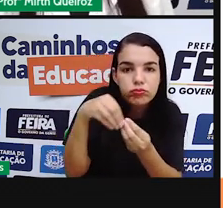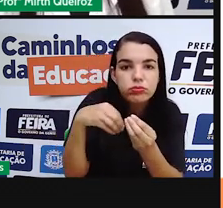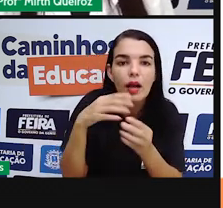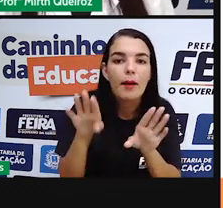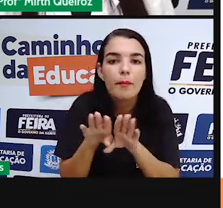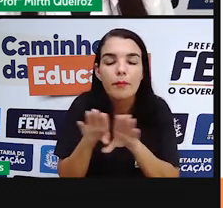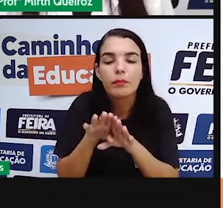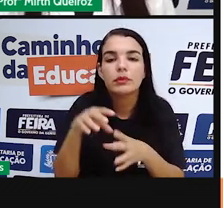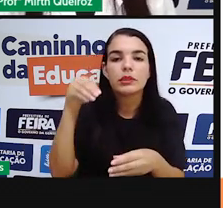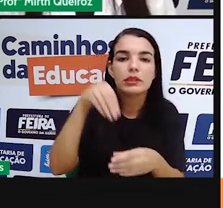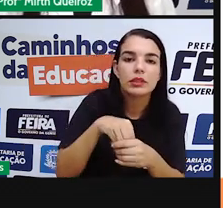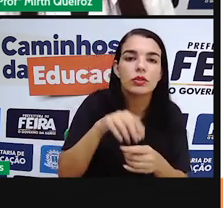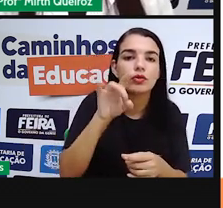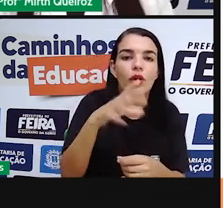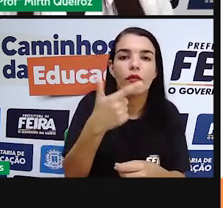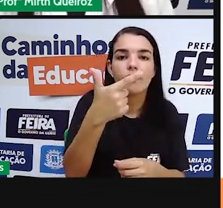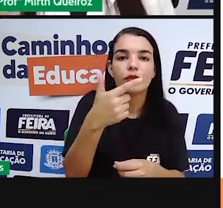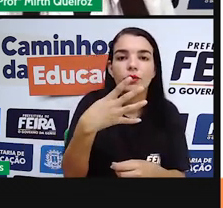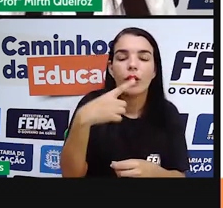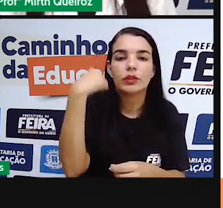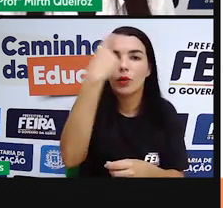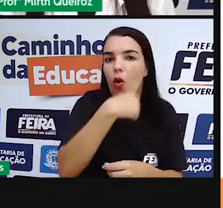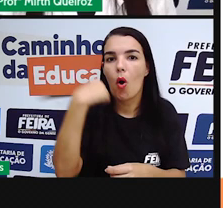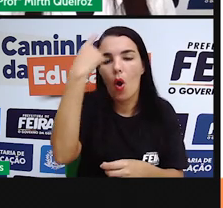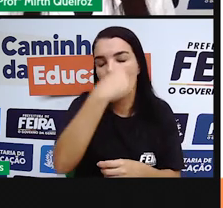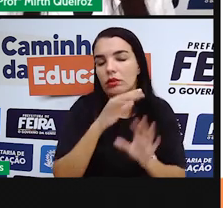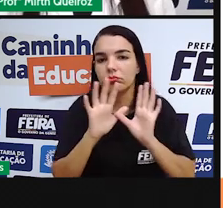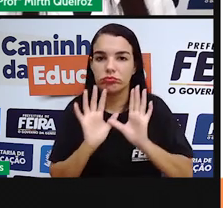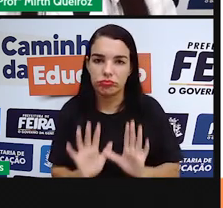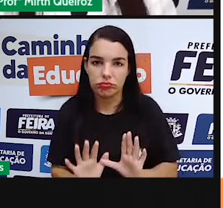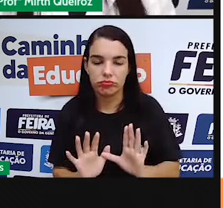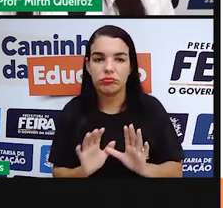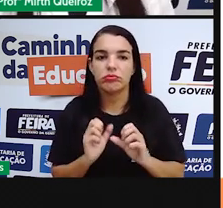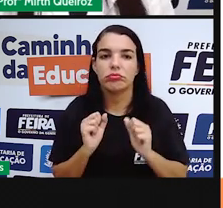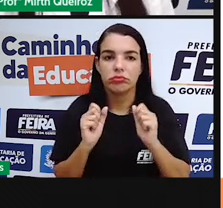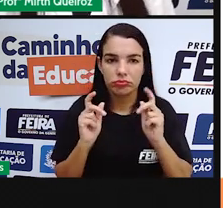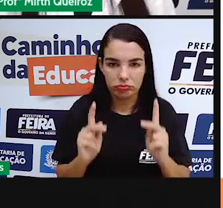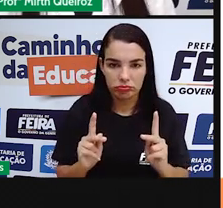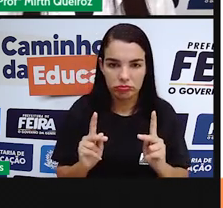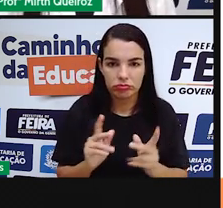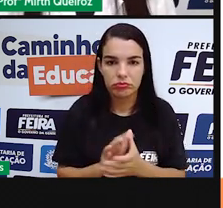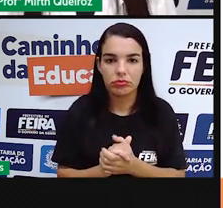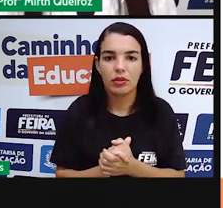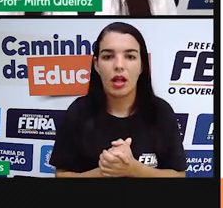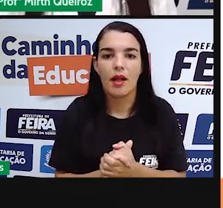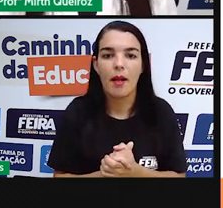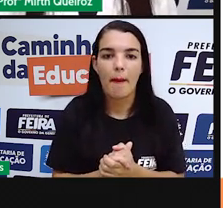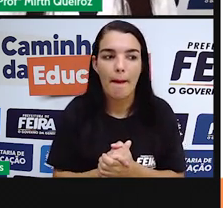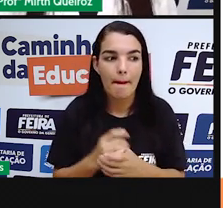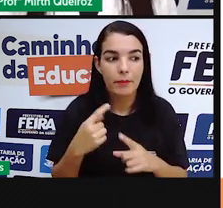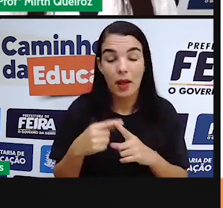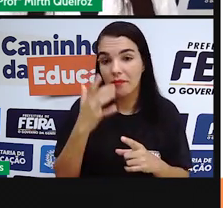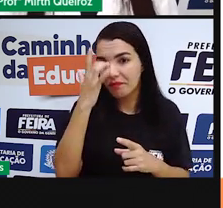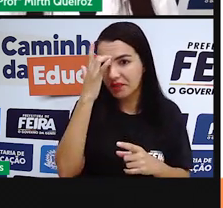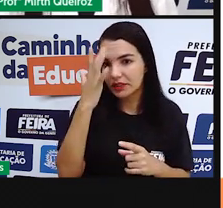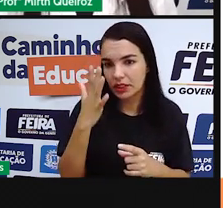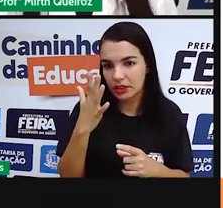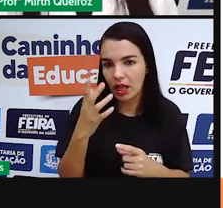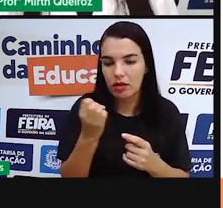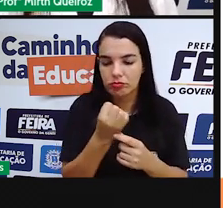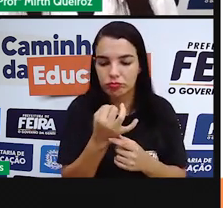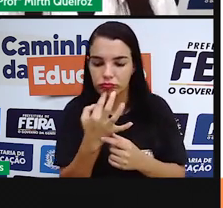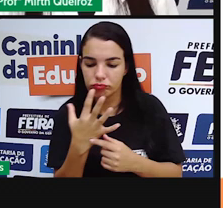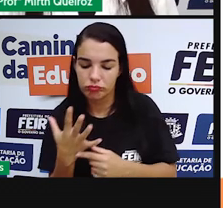24 horas. Não é 24 horas exato, nós utilizamos 24 horas exatamente para facilitar a ir na contagem.